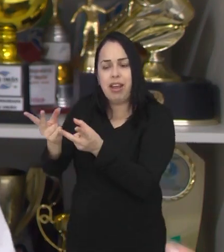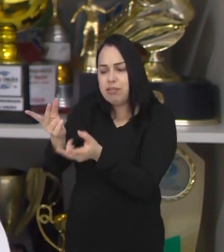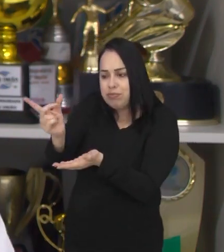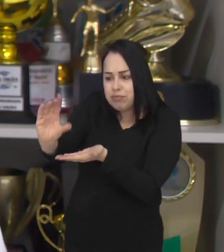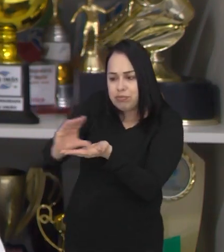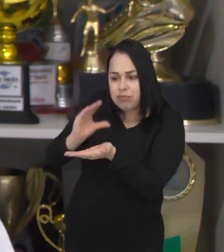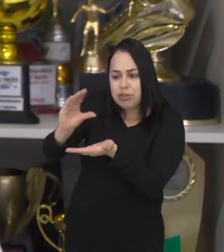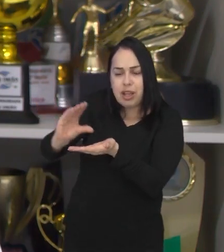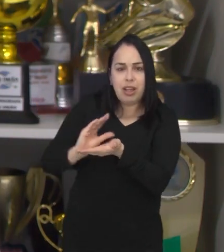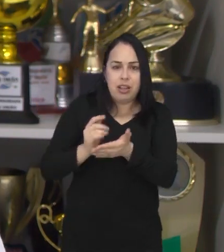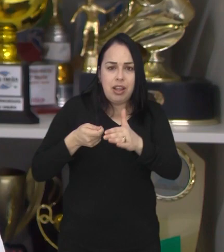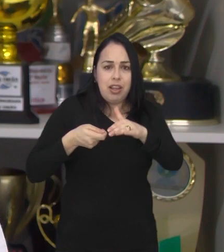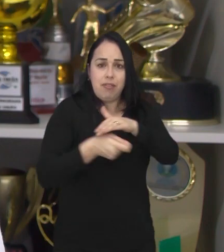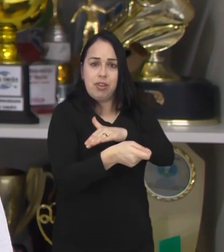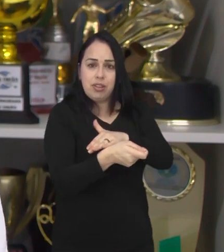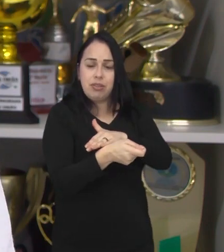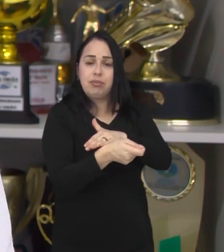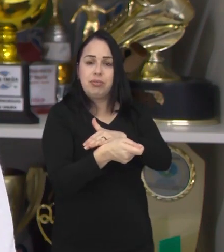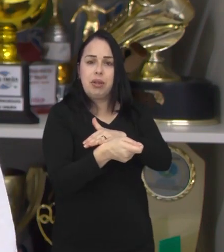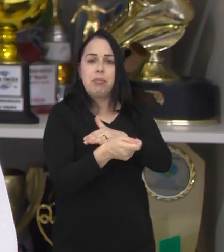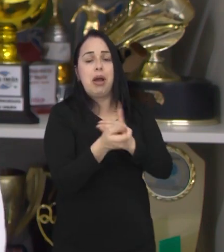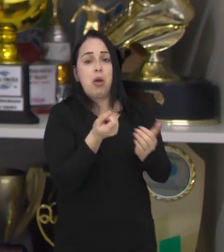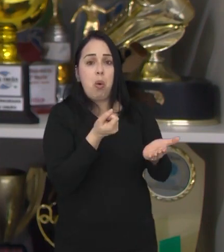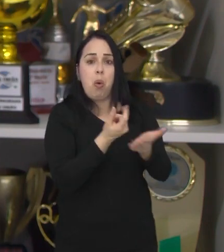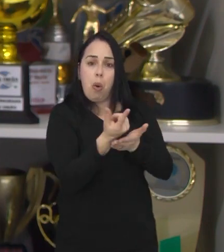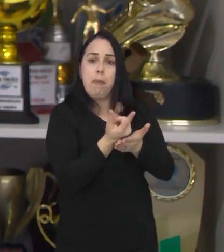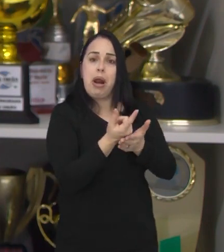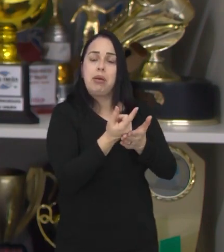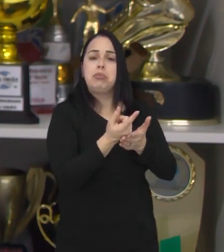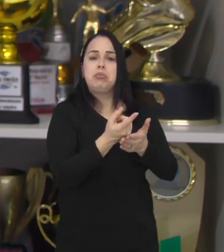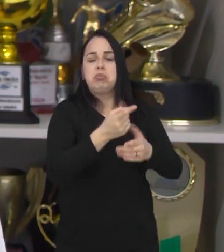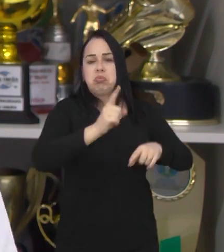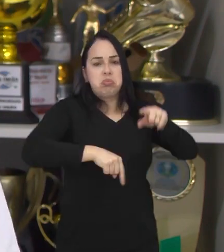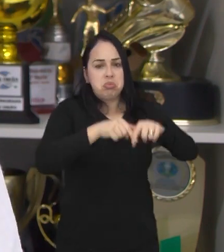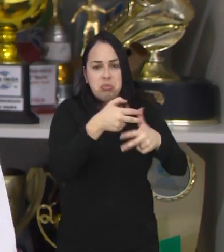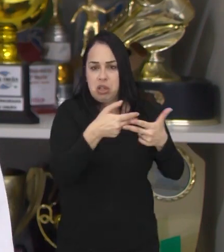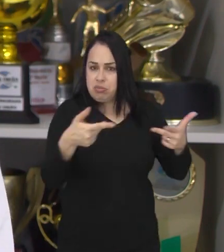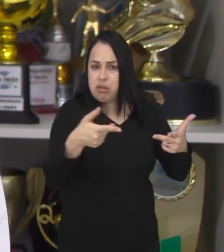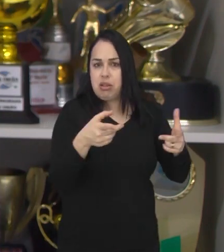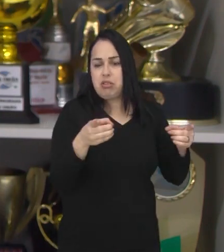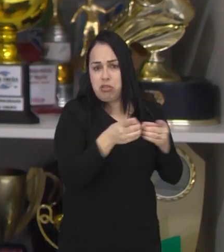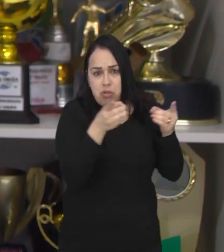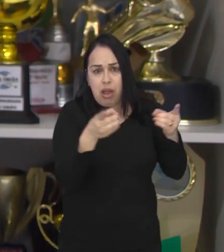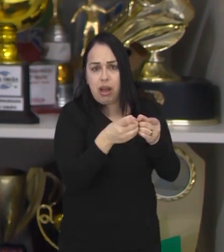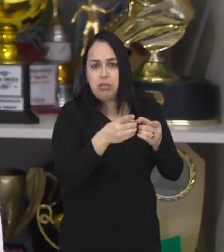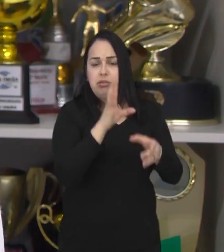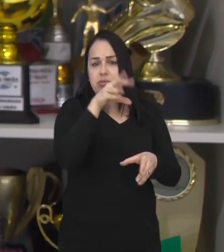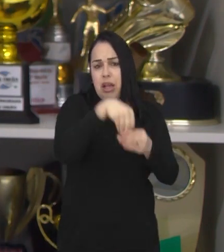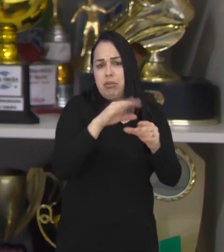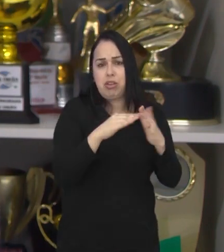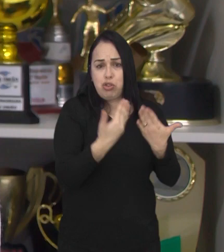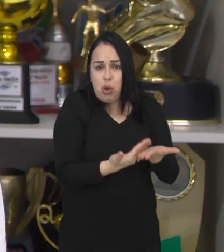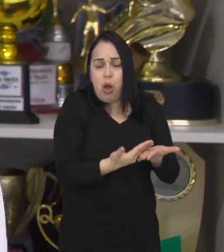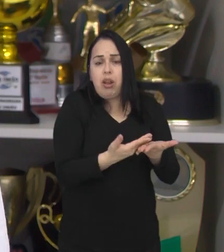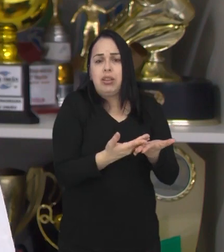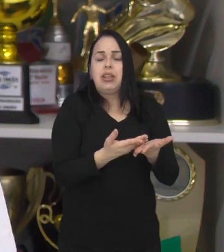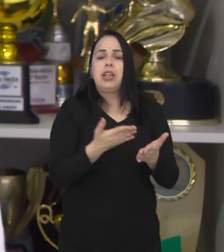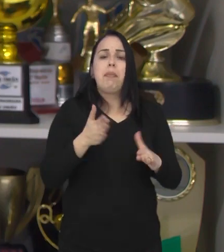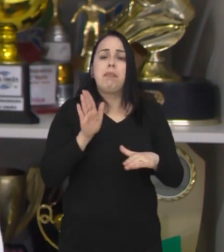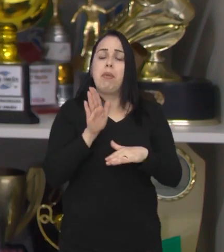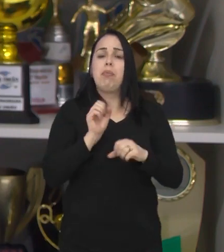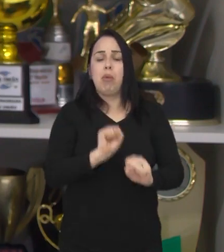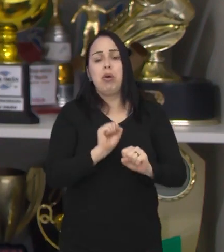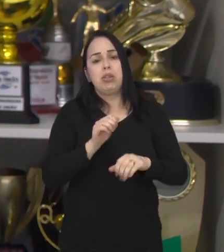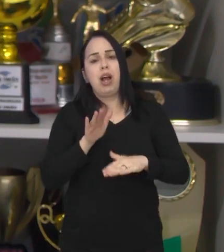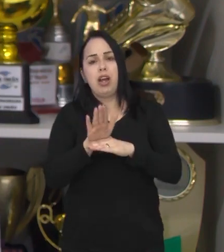pais e mestres, seja destinado amanhã para comprar até material didático para a escola ou para outros eventos que possam